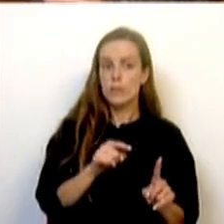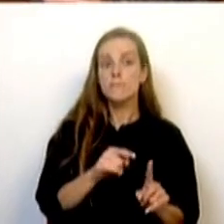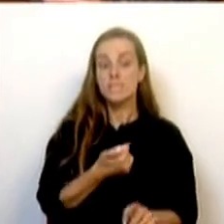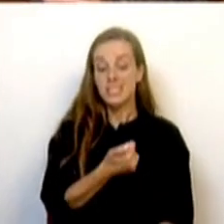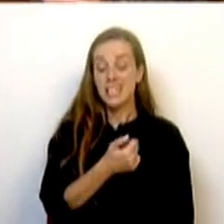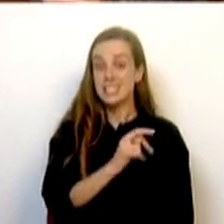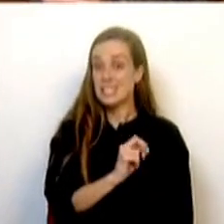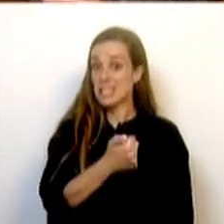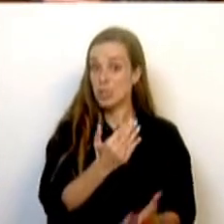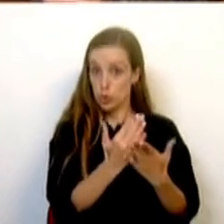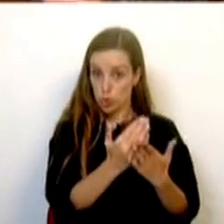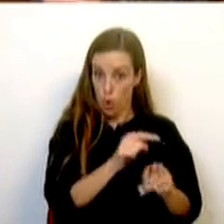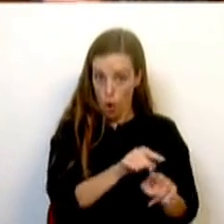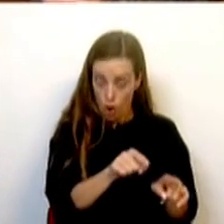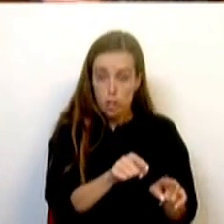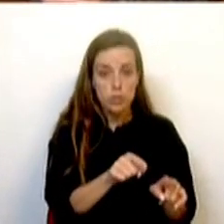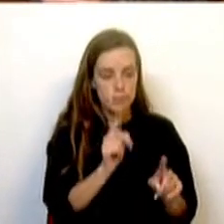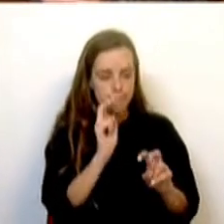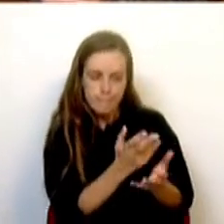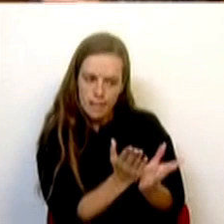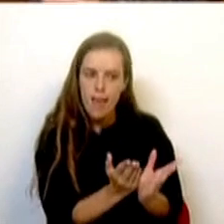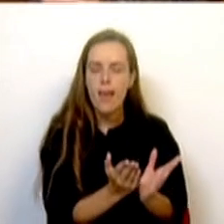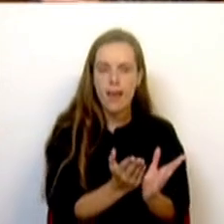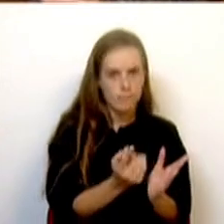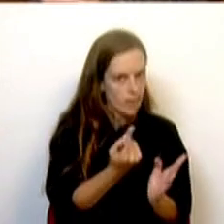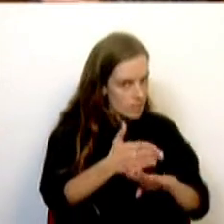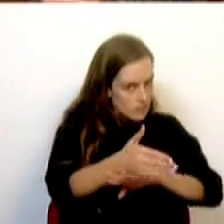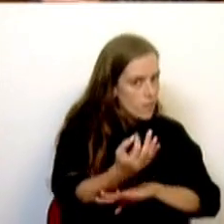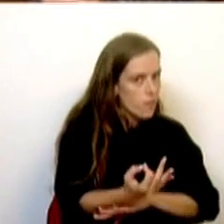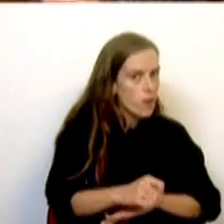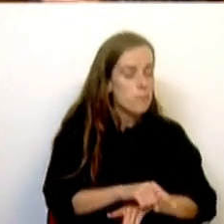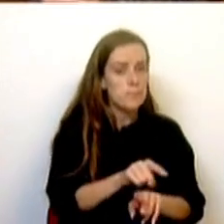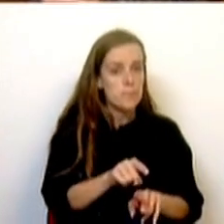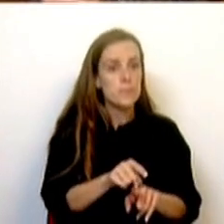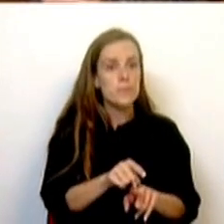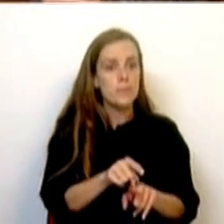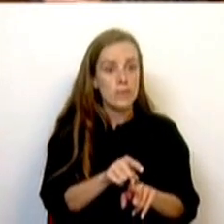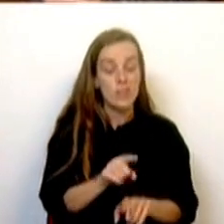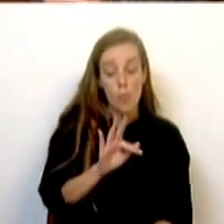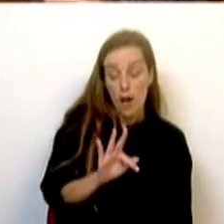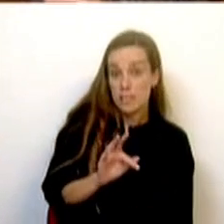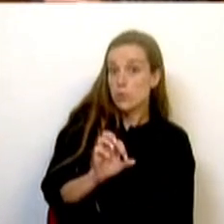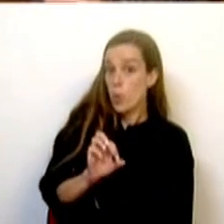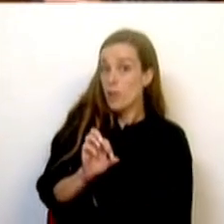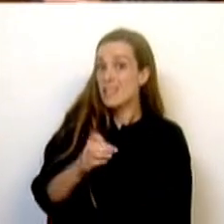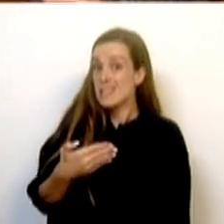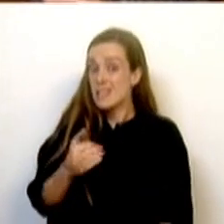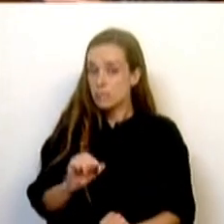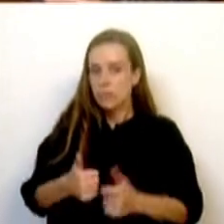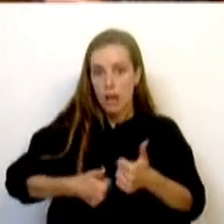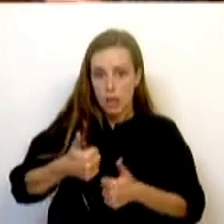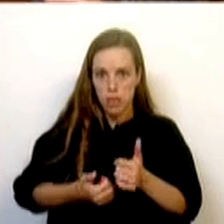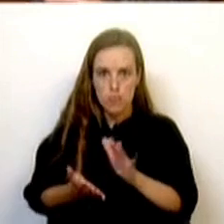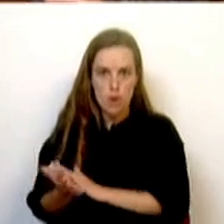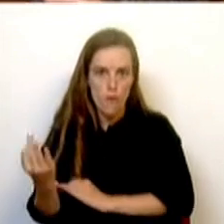535 escolas identificadas para intervenção, submeteram-se 487 candidaturas,